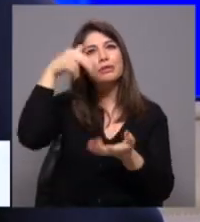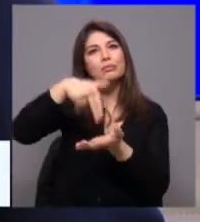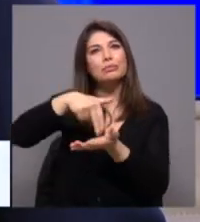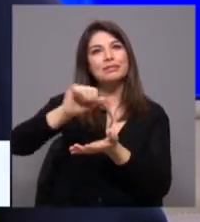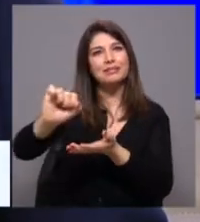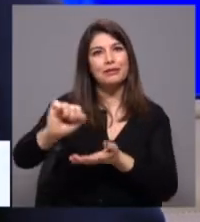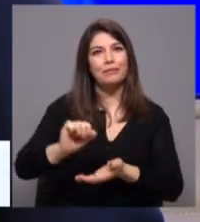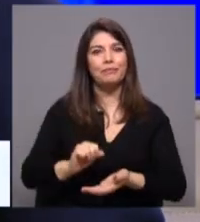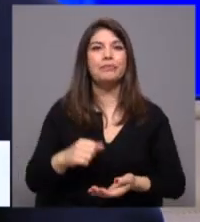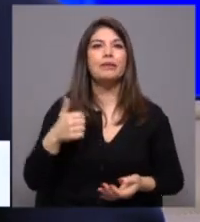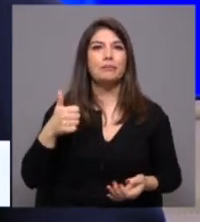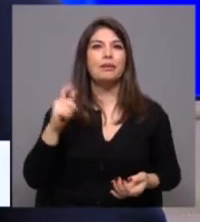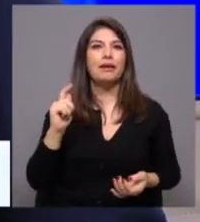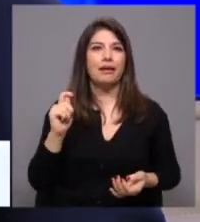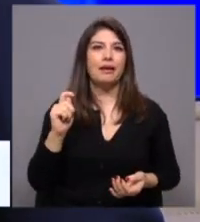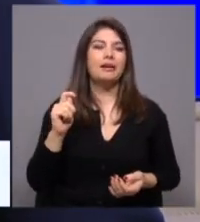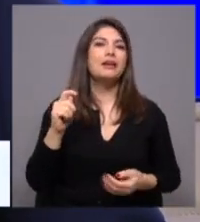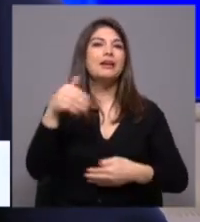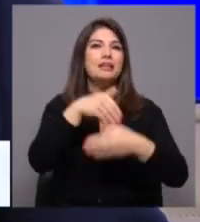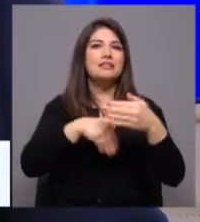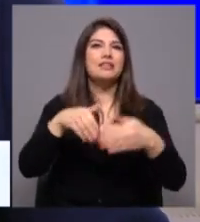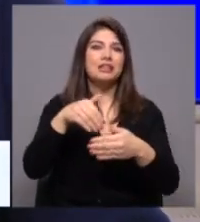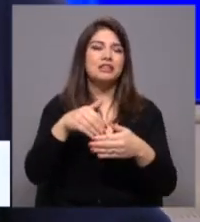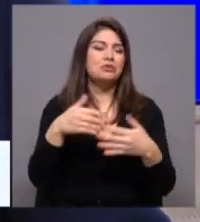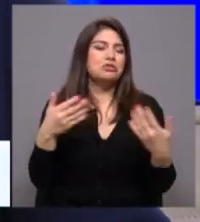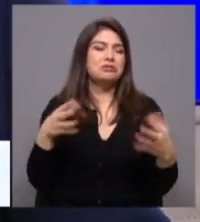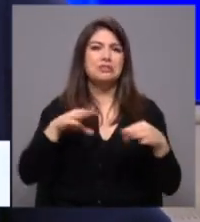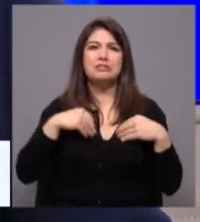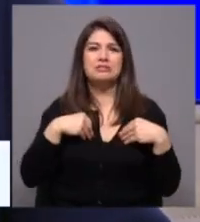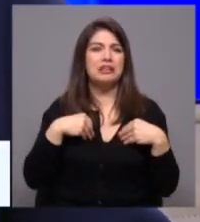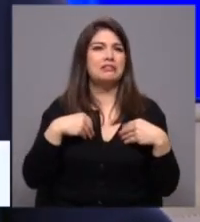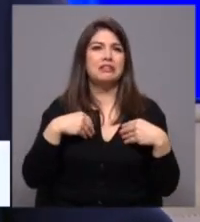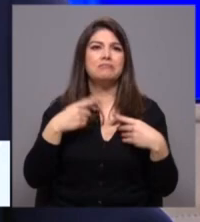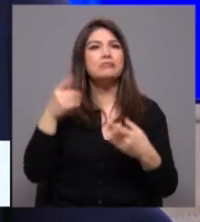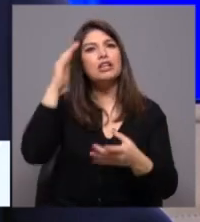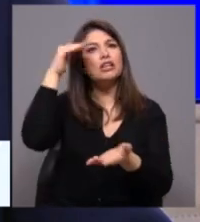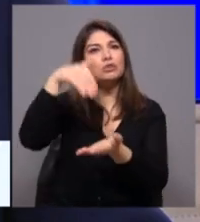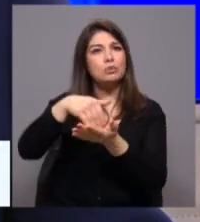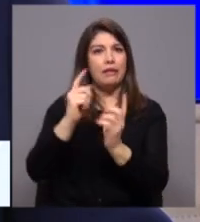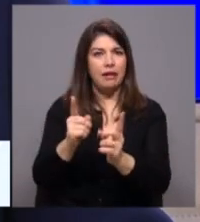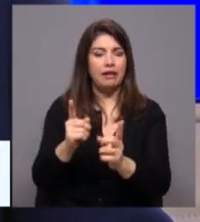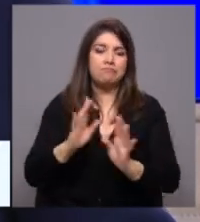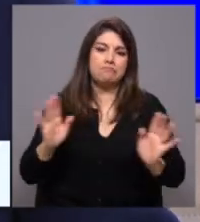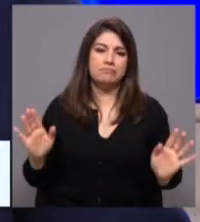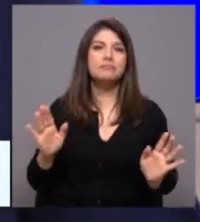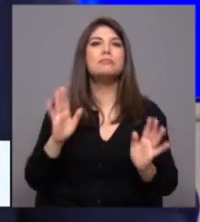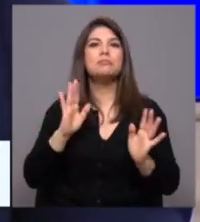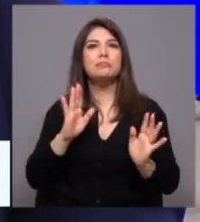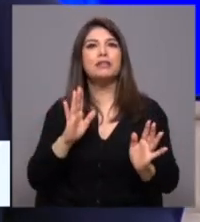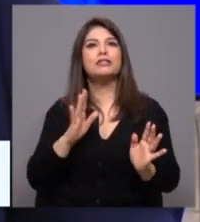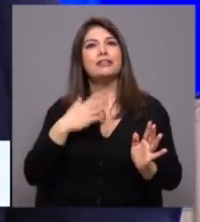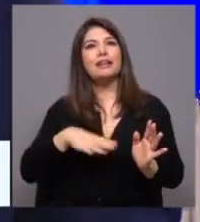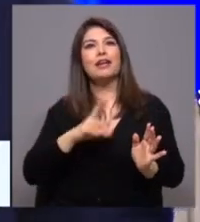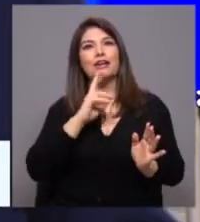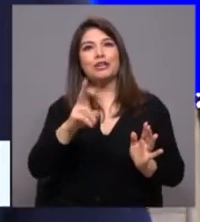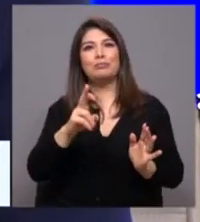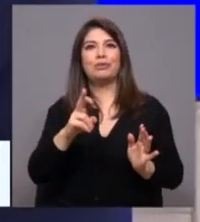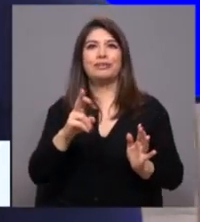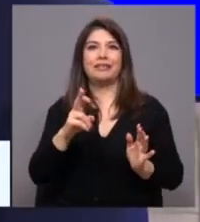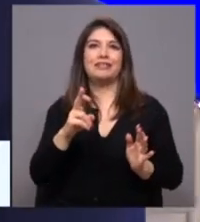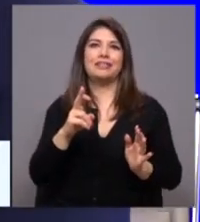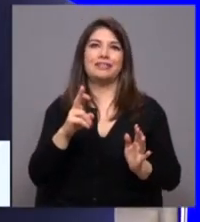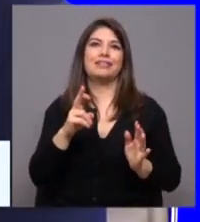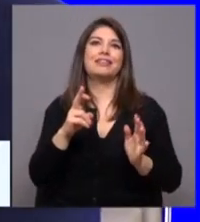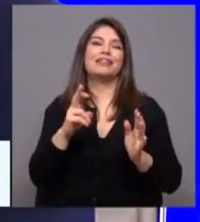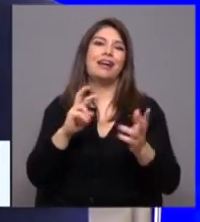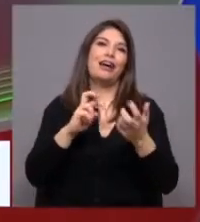Bloco Esquerda é muito humilde nas eleições, espera o resultado que tiver, mas tem muita determinação para responder aos problemas do país e as pessoas sabem que a força do Bloco